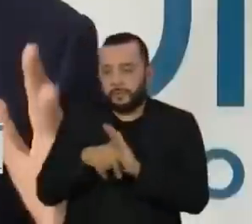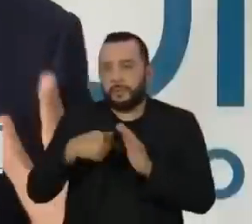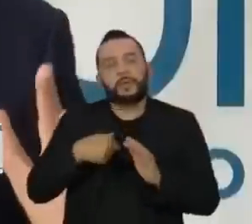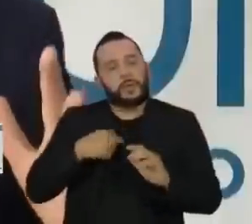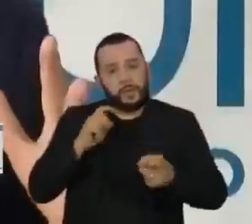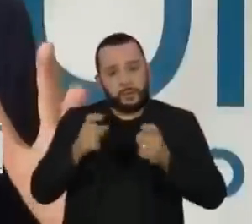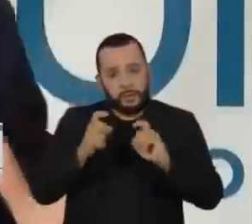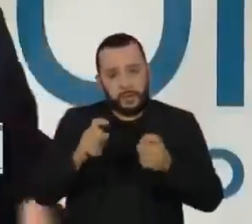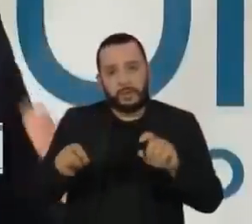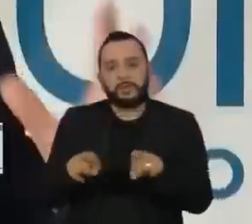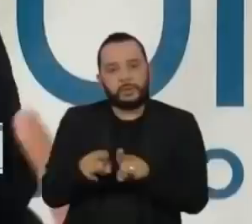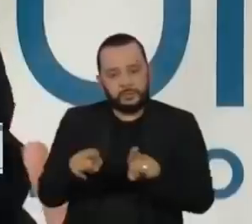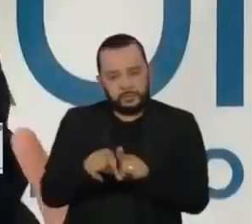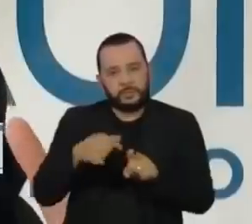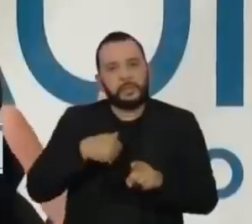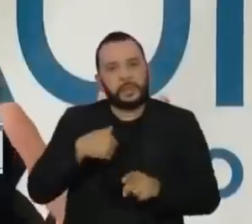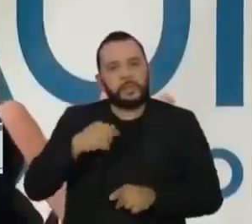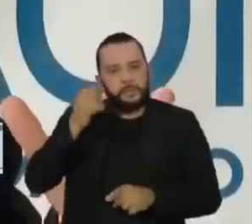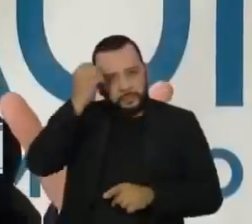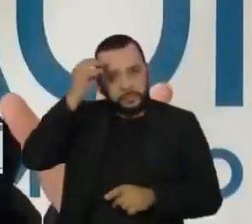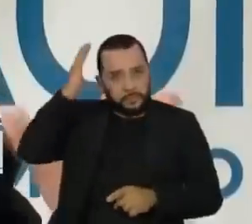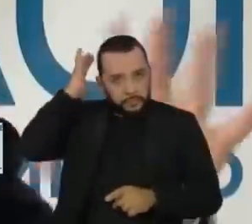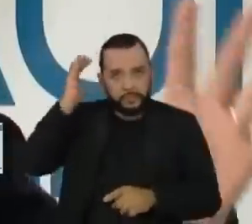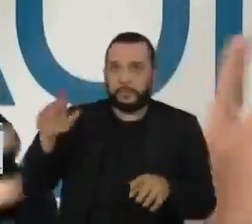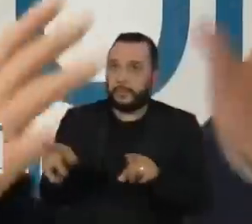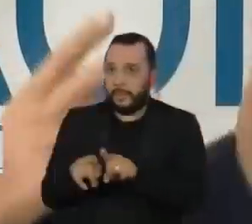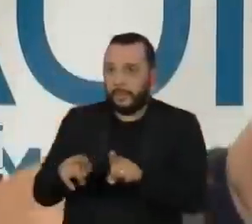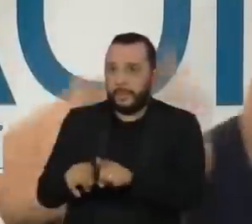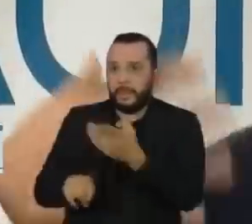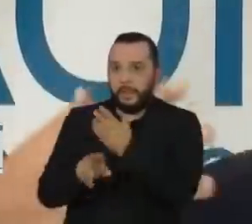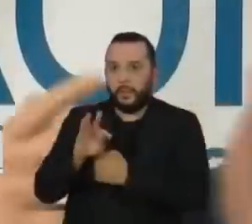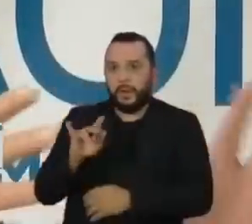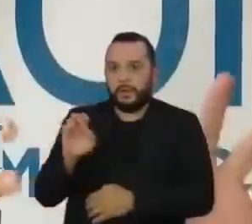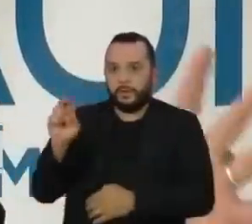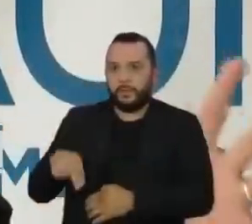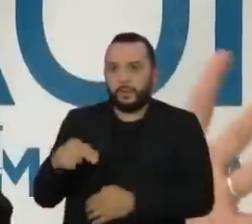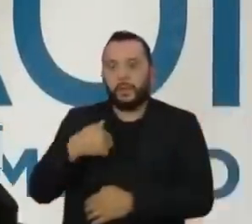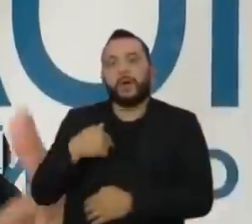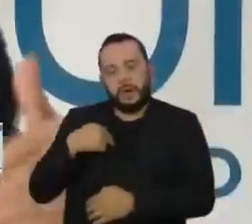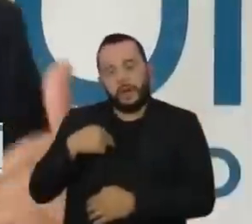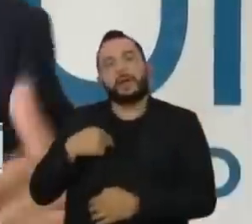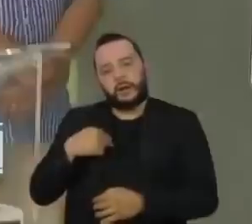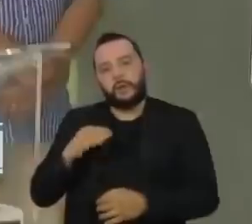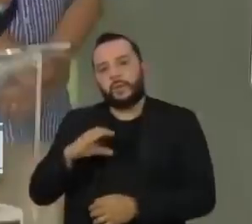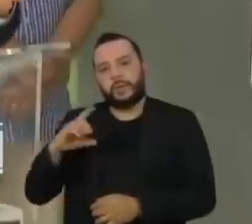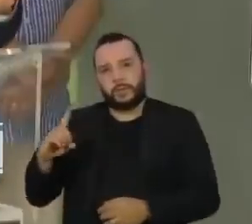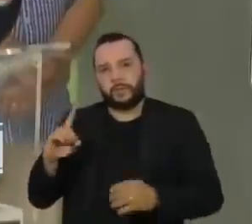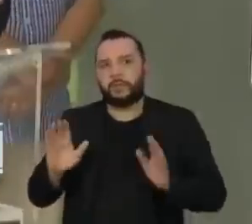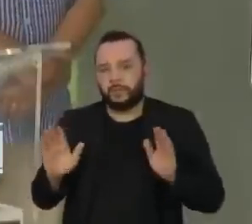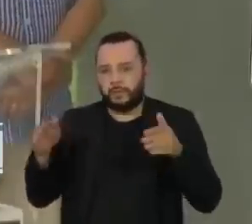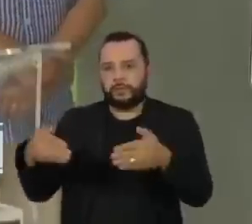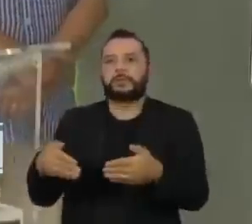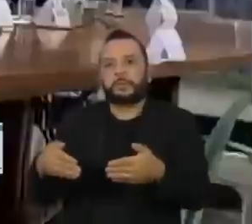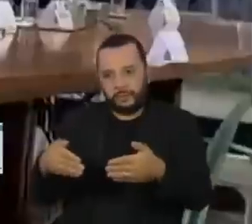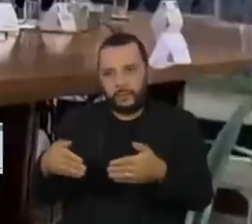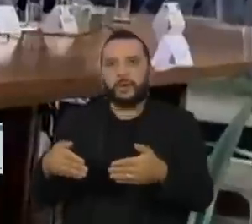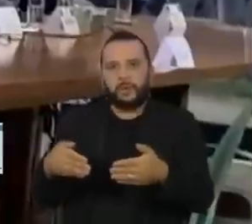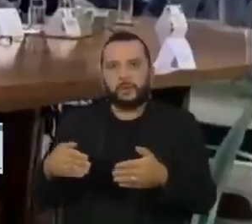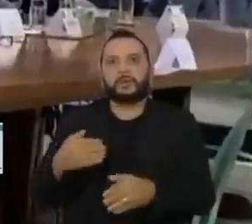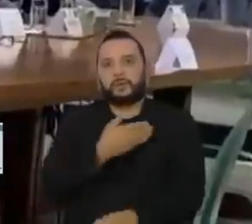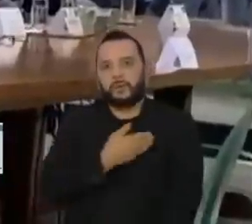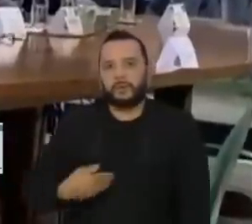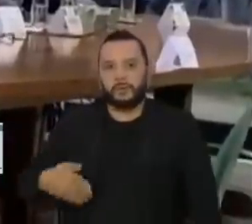decisão foi anunciada pelo governador do Piauí, Wellington Dias, que coordena o fórum que reúne os chefes dos executivos estaduais.